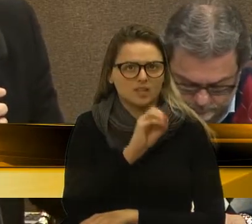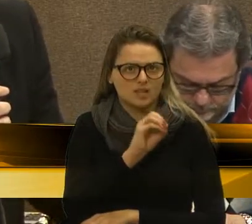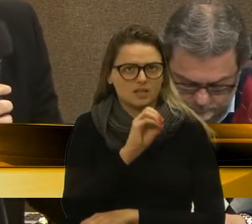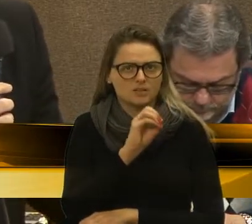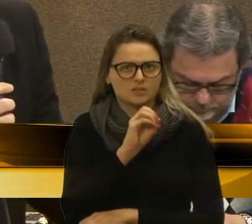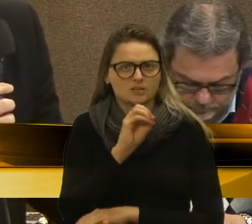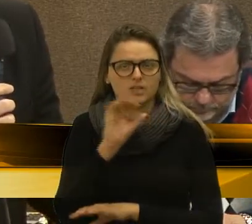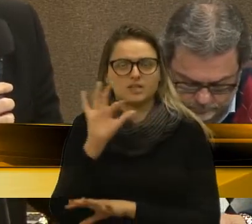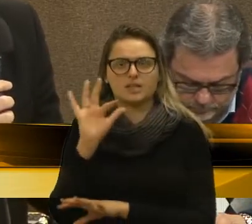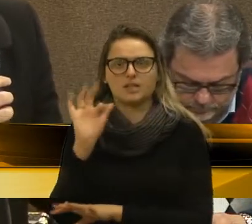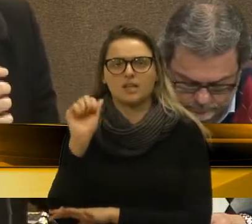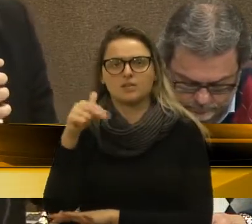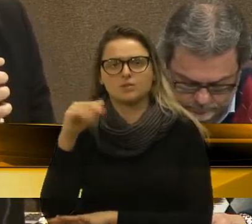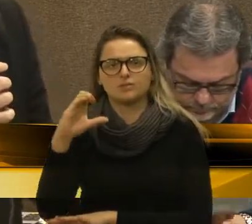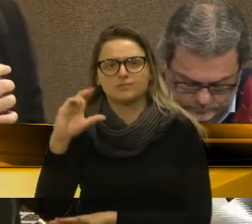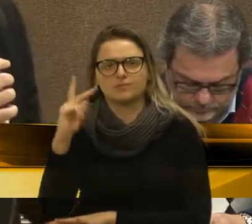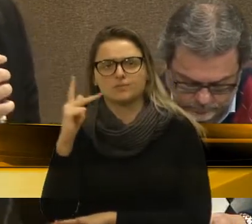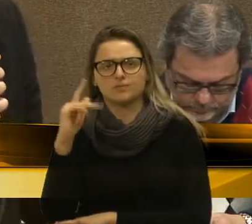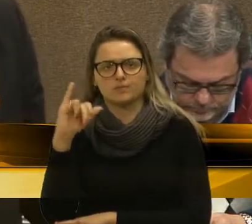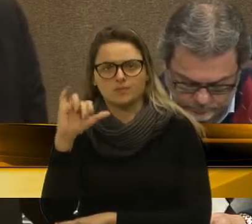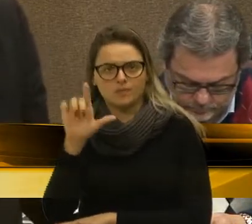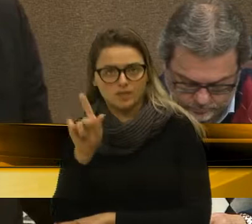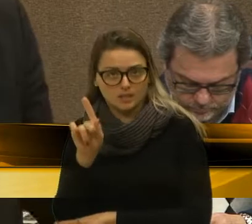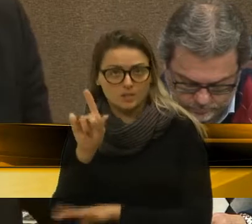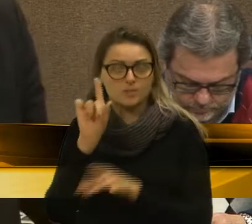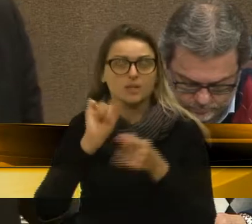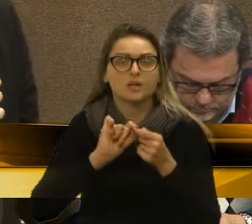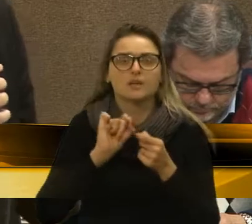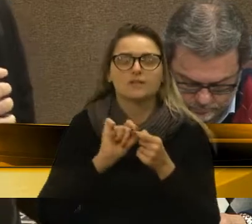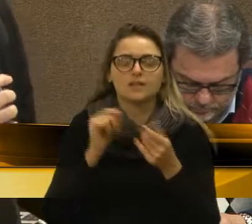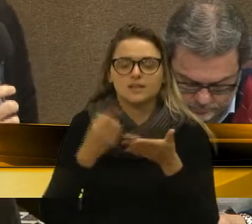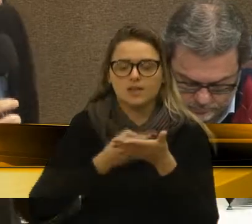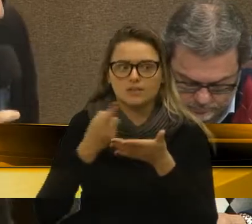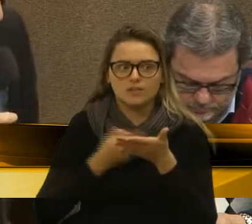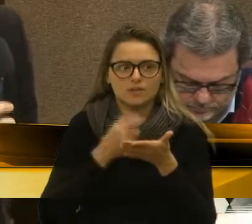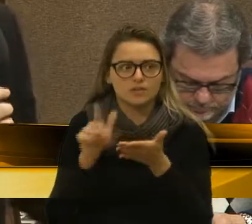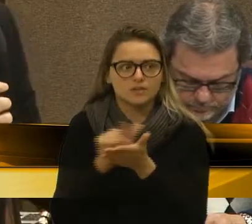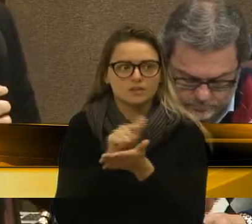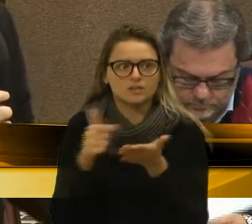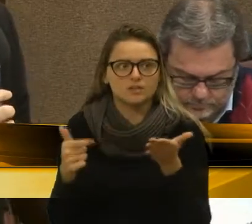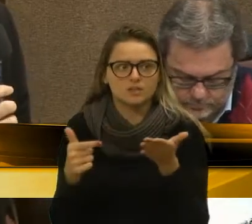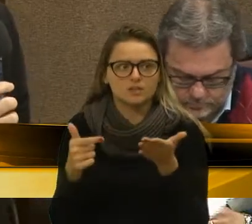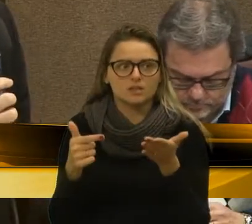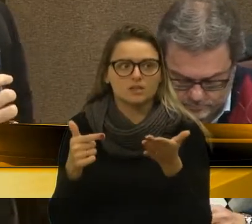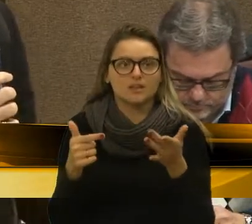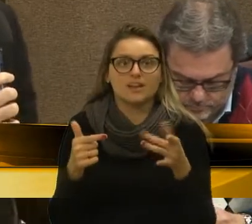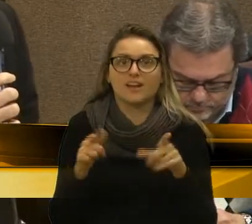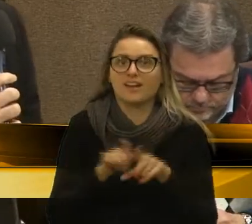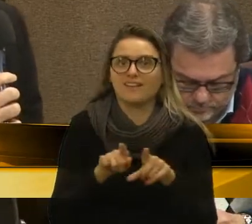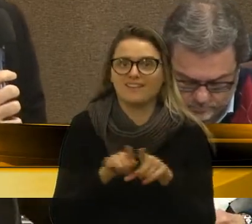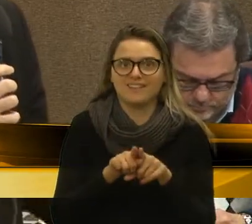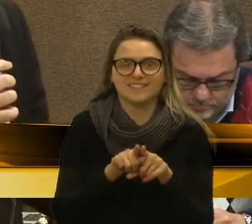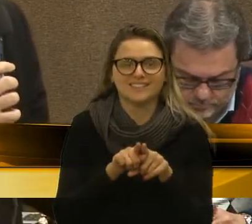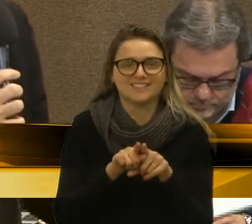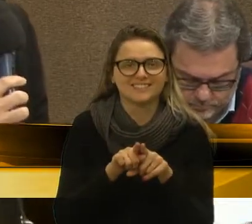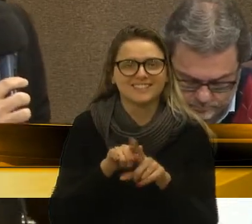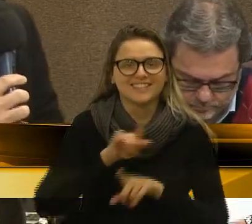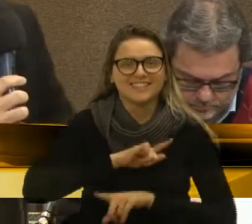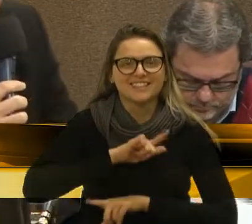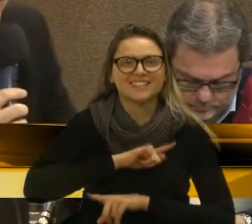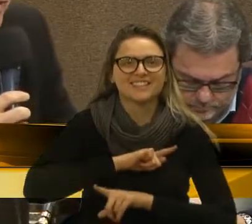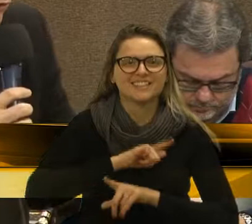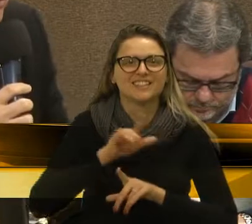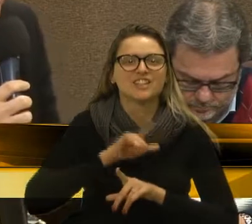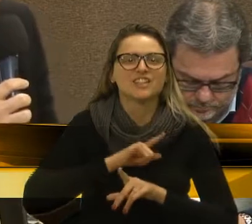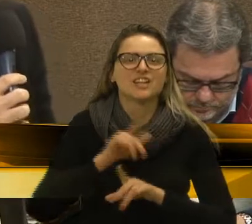revistas, jornais. Foi o que nós atendemos também esta postulação da diretora pedagógica da ESMED e procedemos